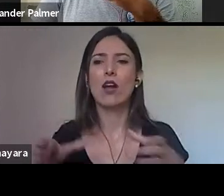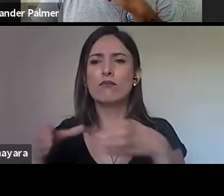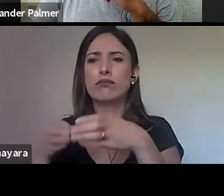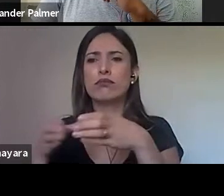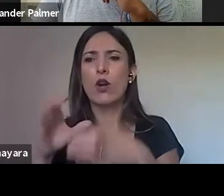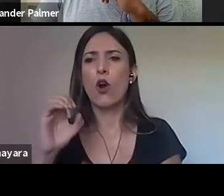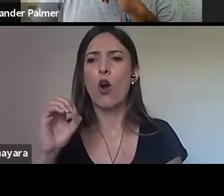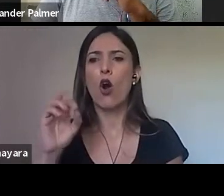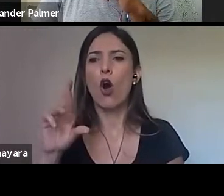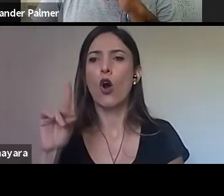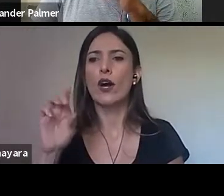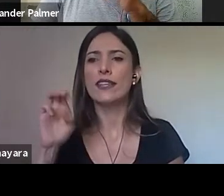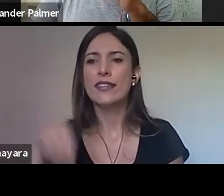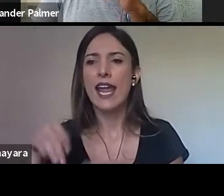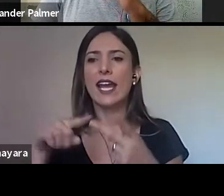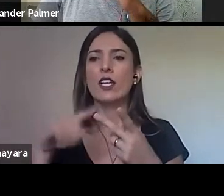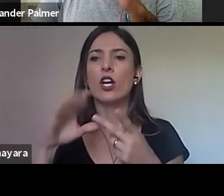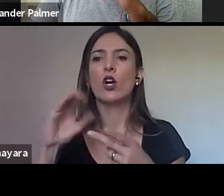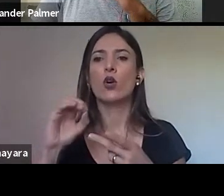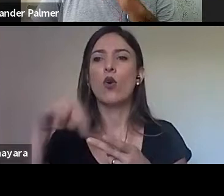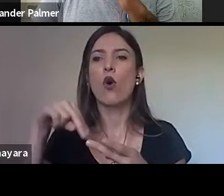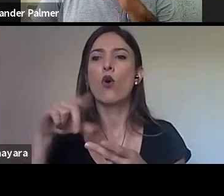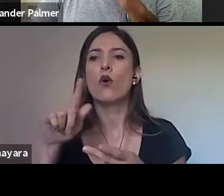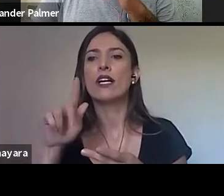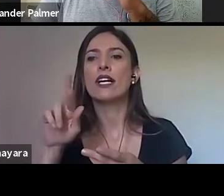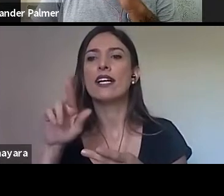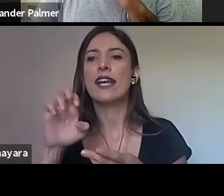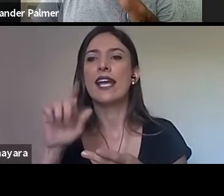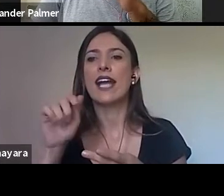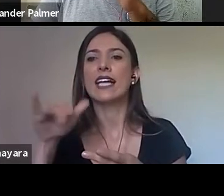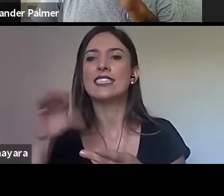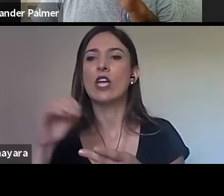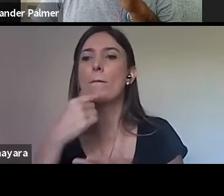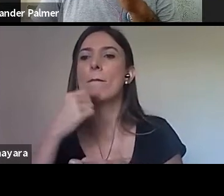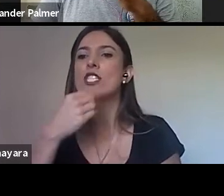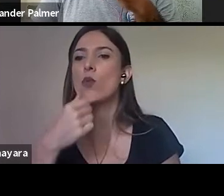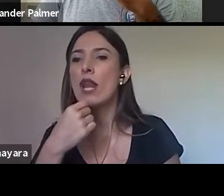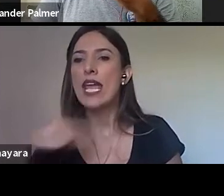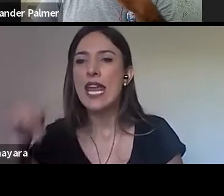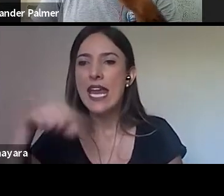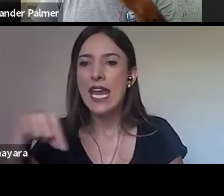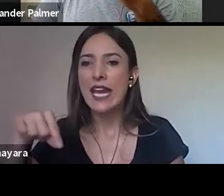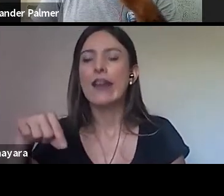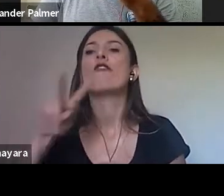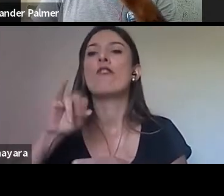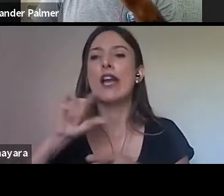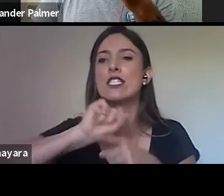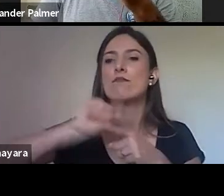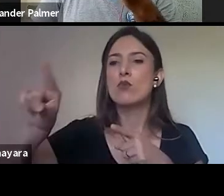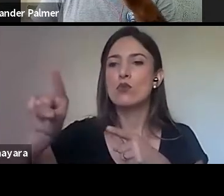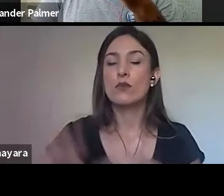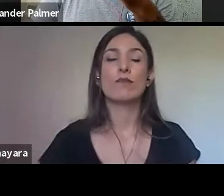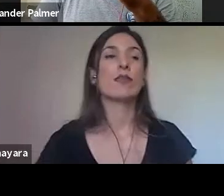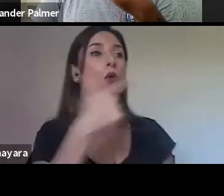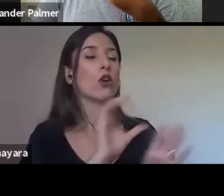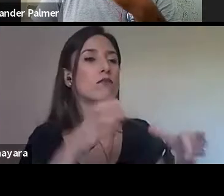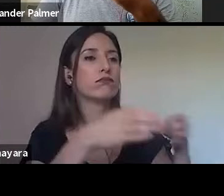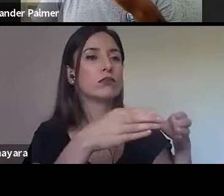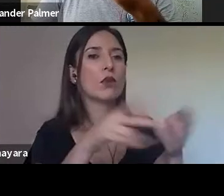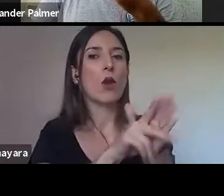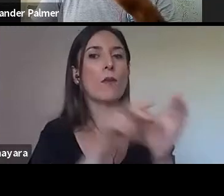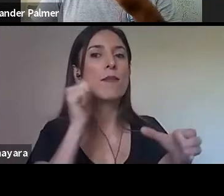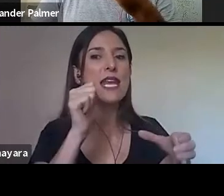congregações masculinas vão ser expulsas, e as femininas não vão poder ser mais noviças, ou seja, elas estão